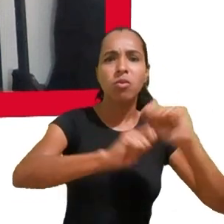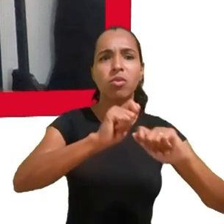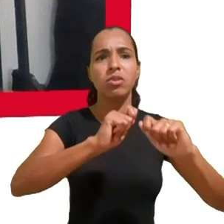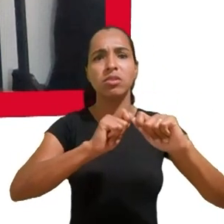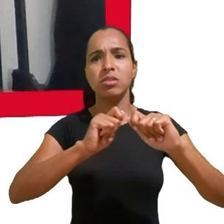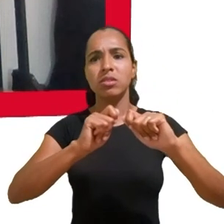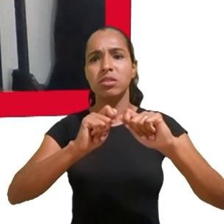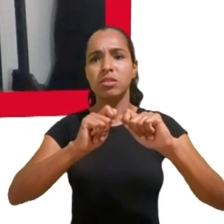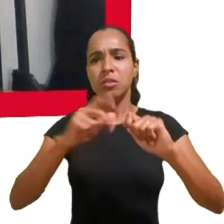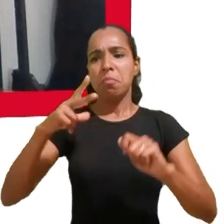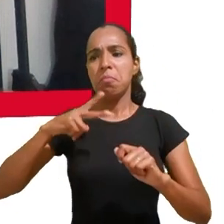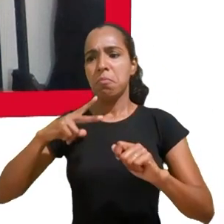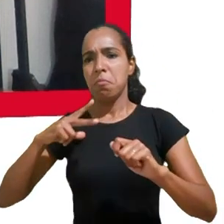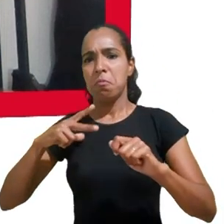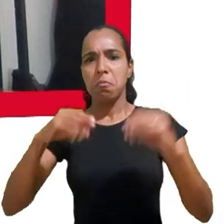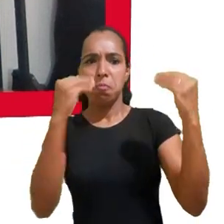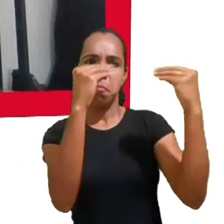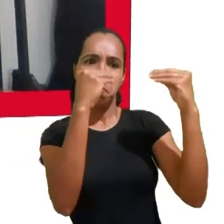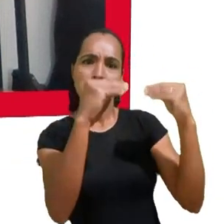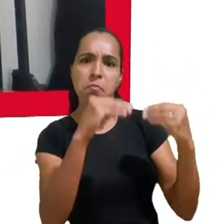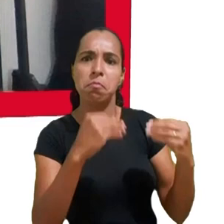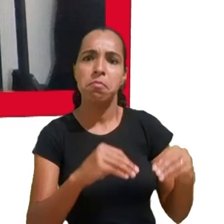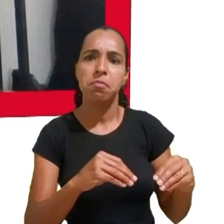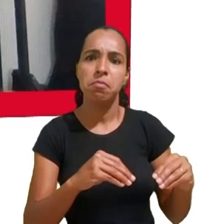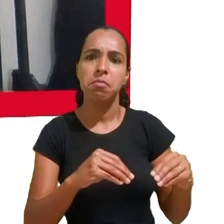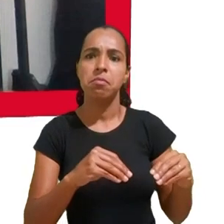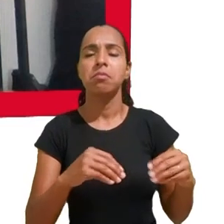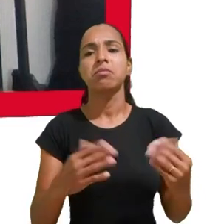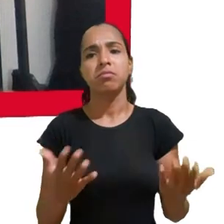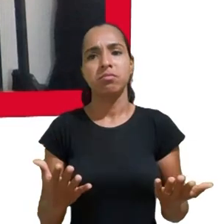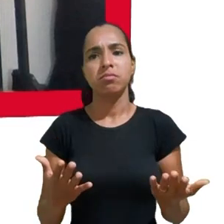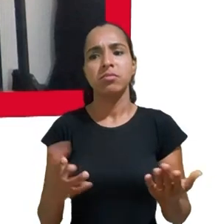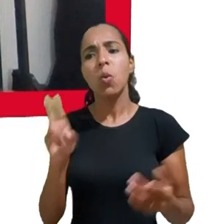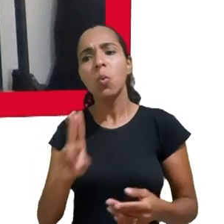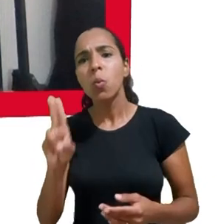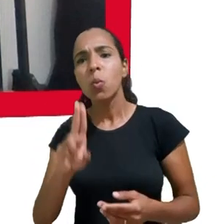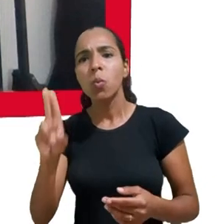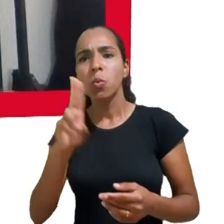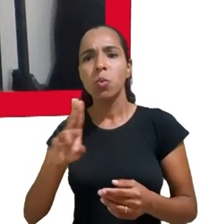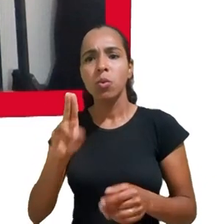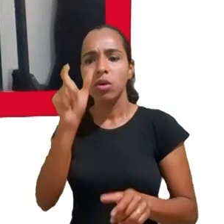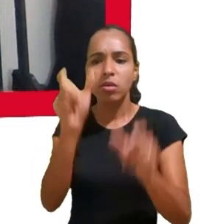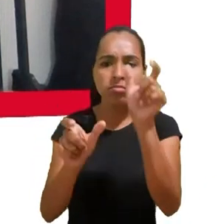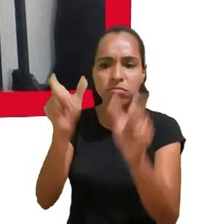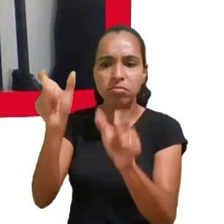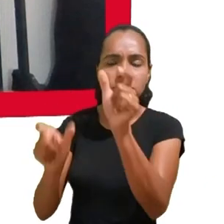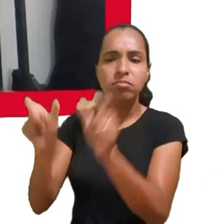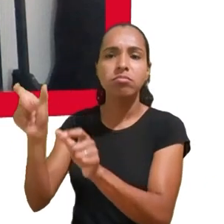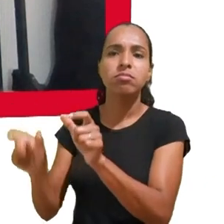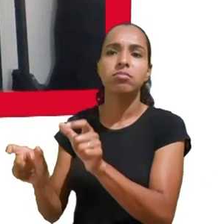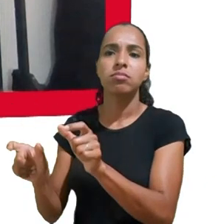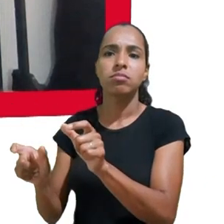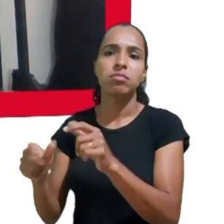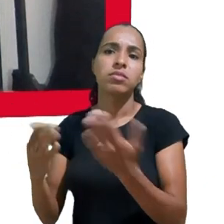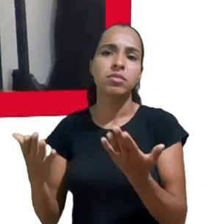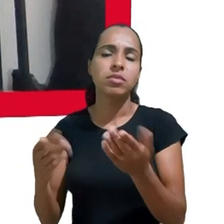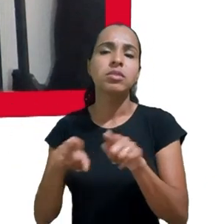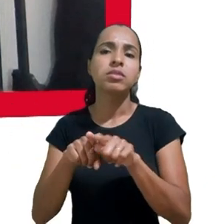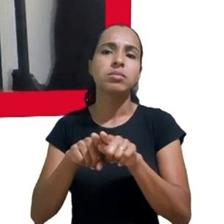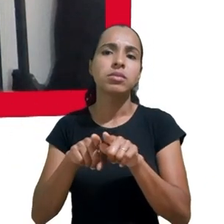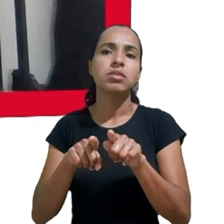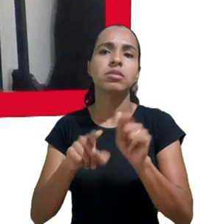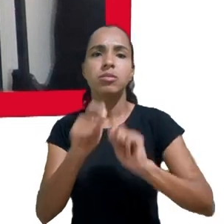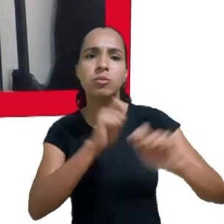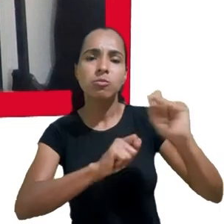entre a exploração da subjetividade dos usuários e um modelo de negócio baseado na modulação do comportamento das pessoas,